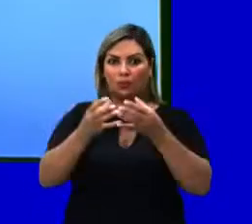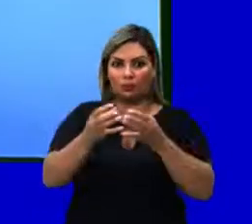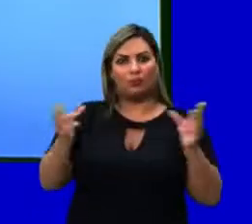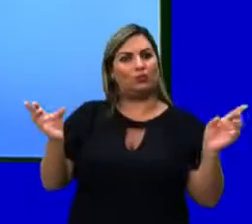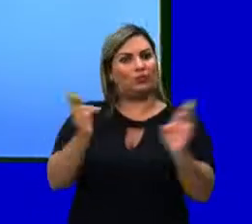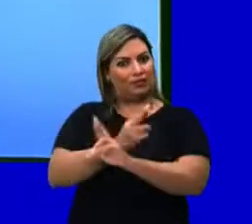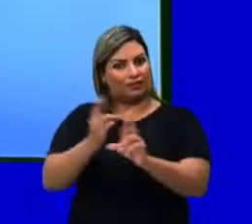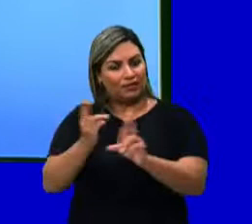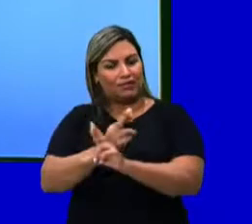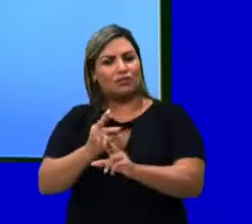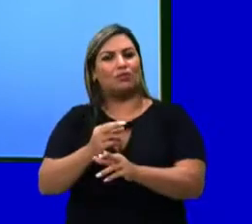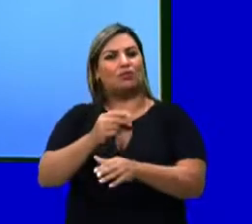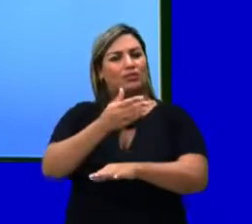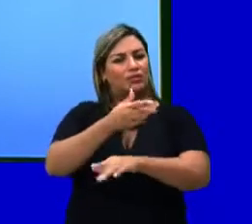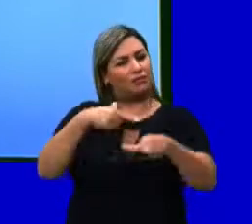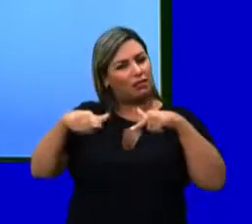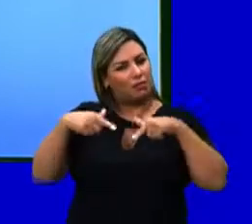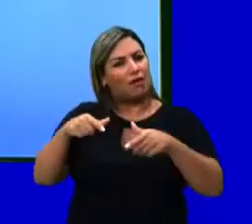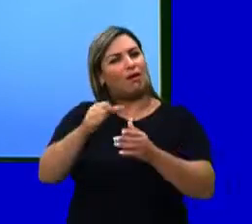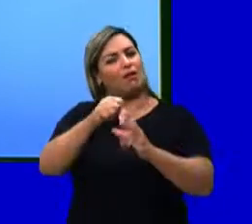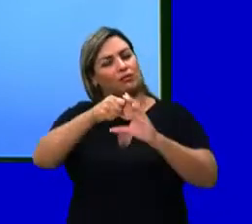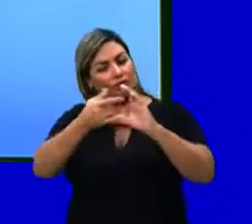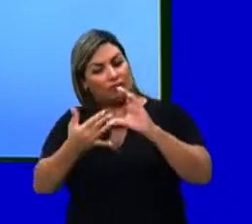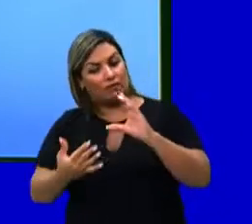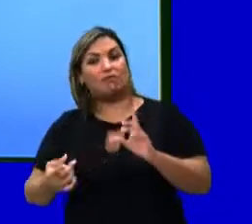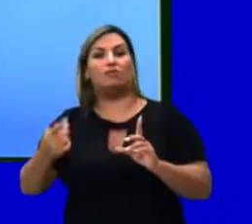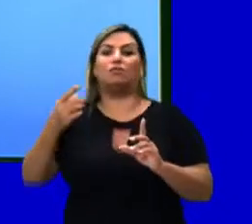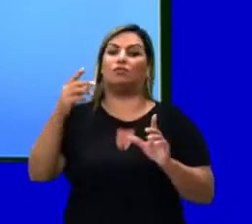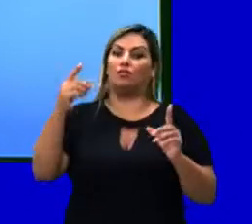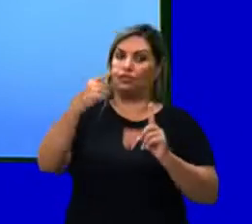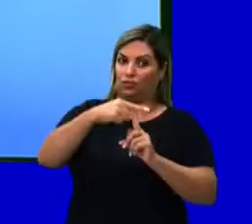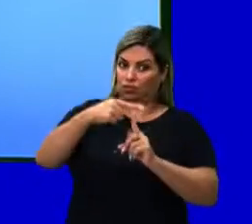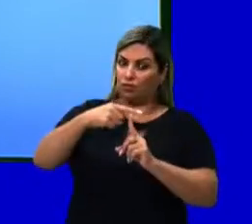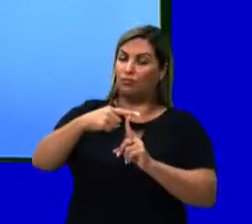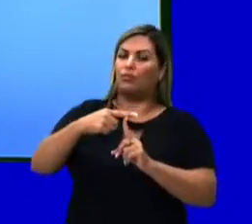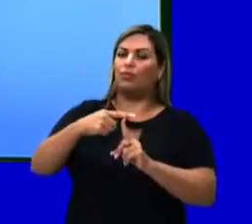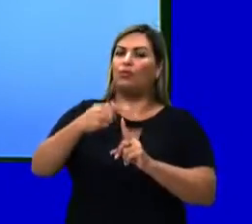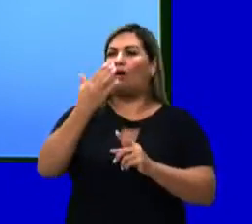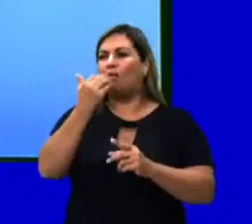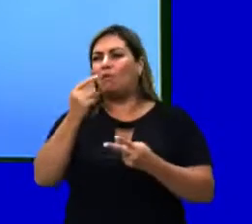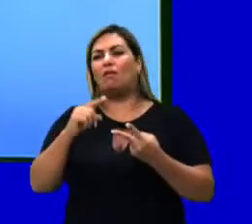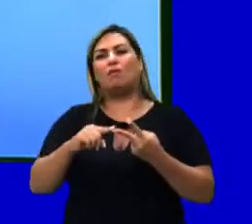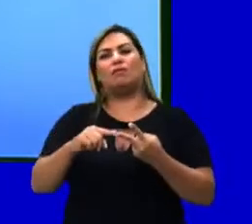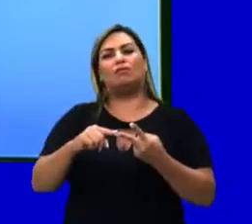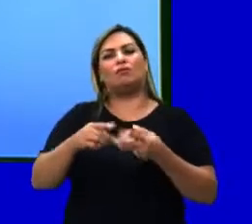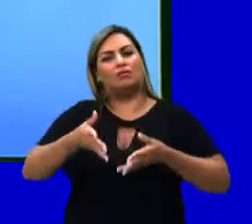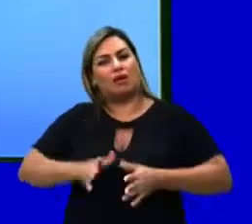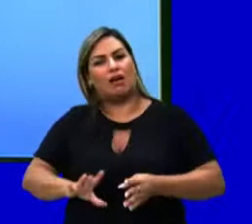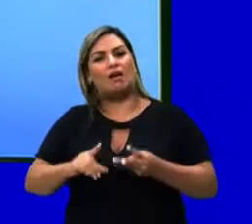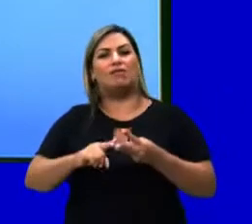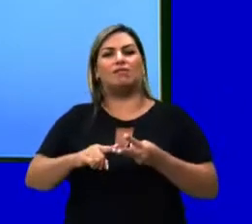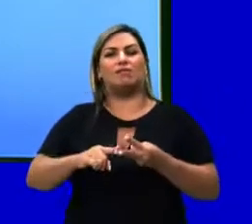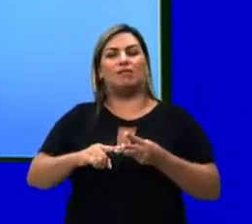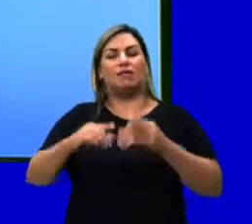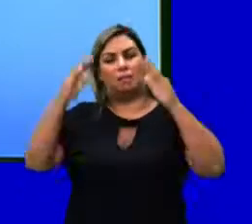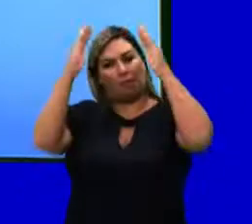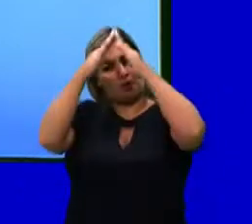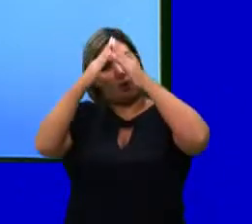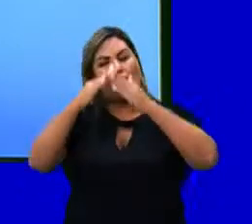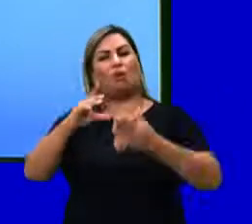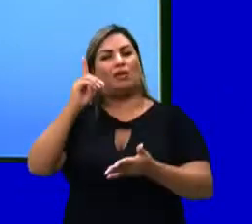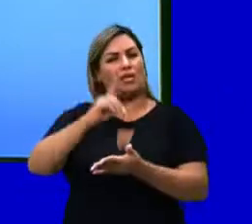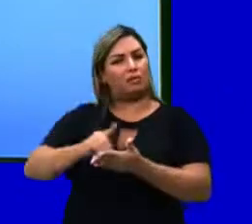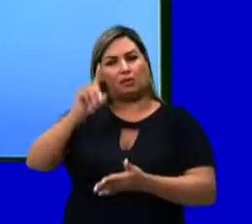relações e de atividades características da espécie no local. Tipos de alimento, reprodução, moradia, hábitos,